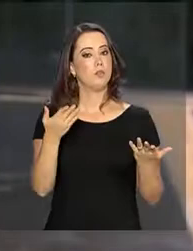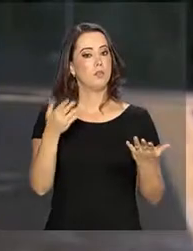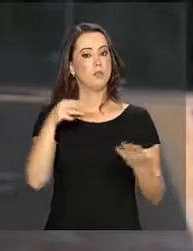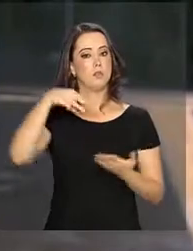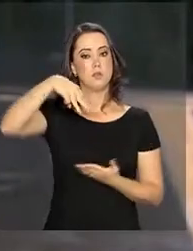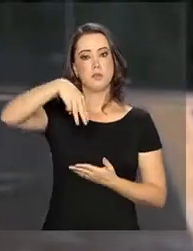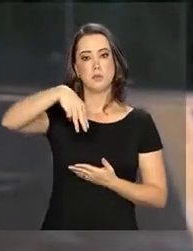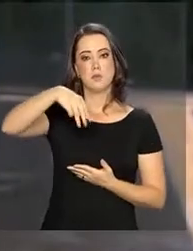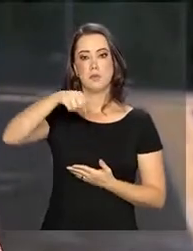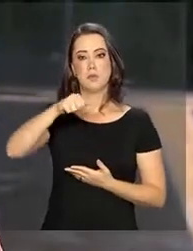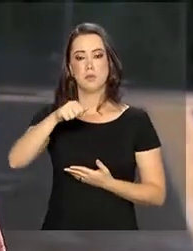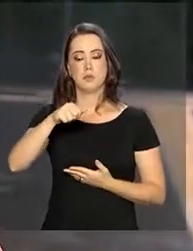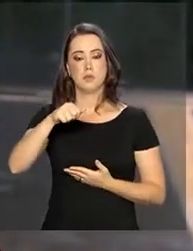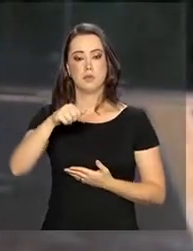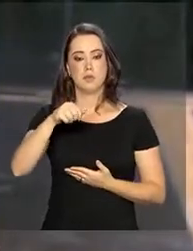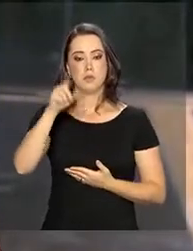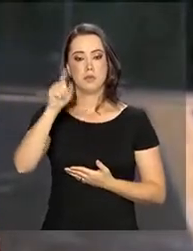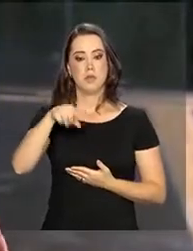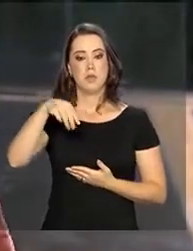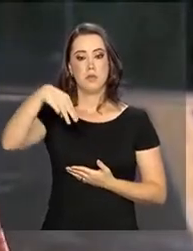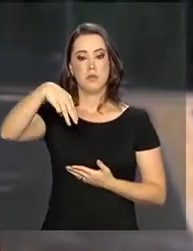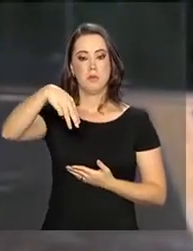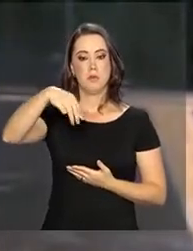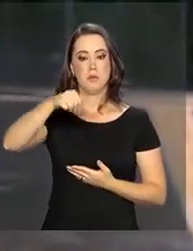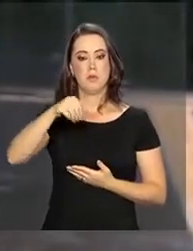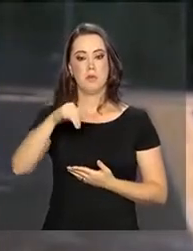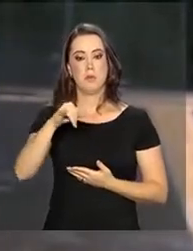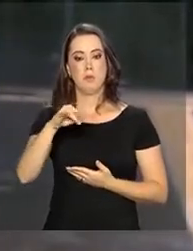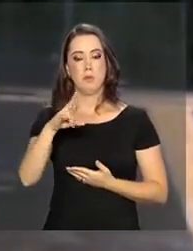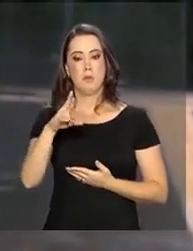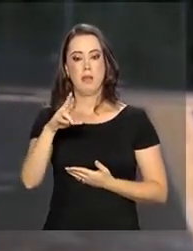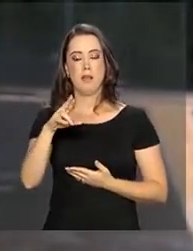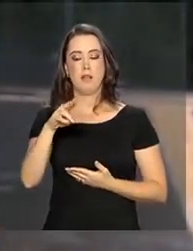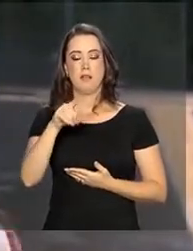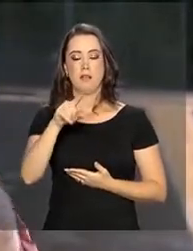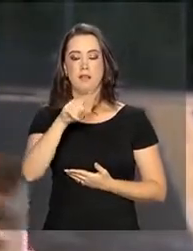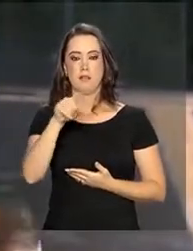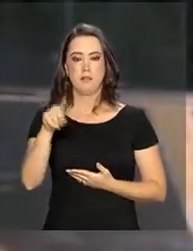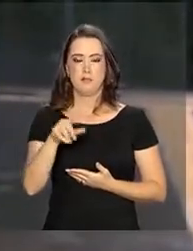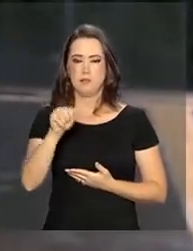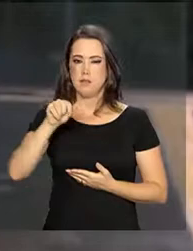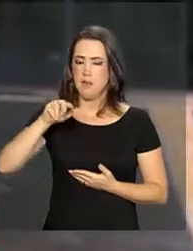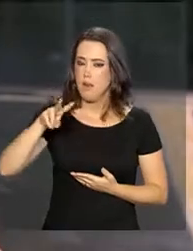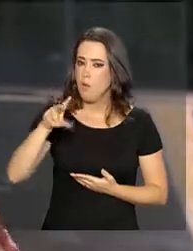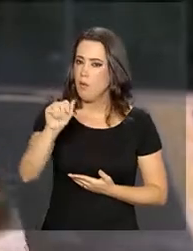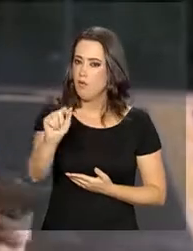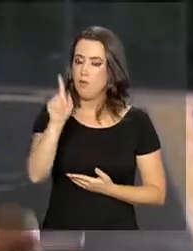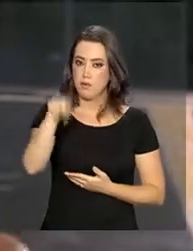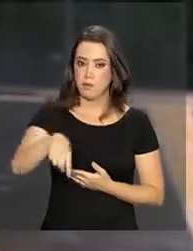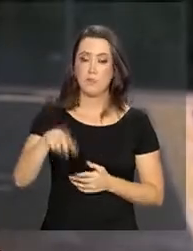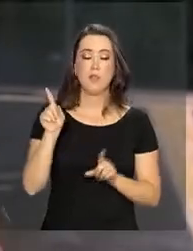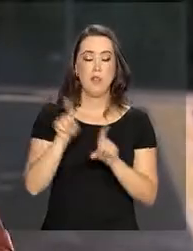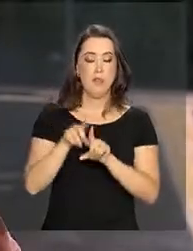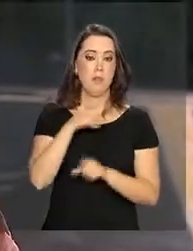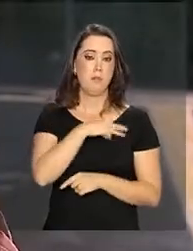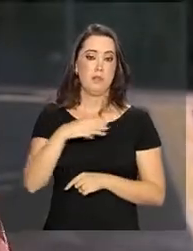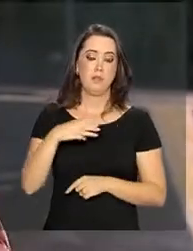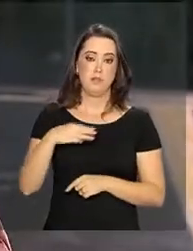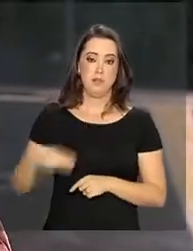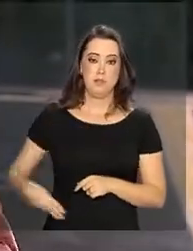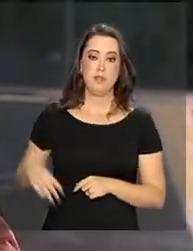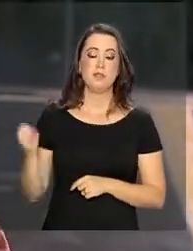Damaris Alves será a ministra da Mulher, Família e Direitos Humanos. E esse ministério vai abarcar também